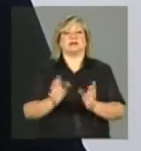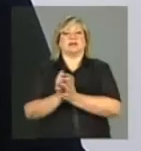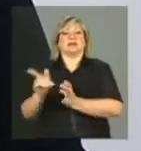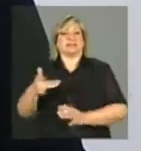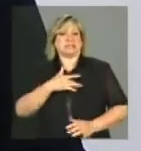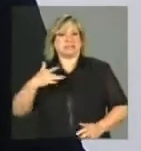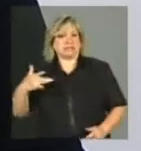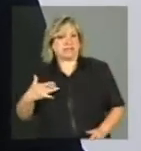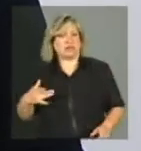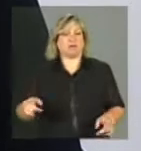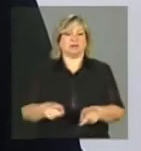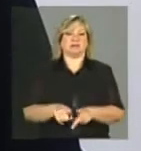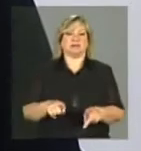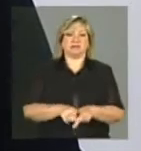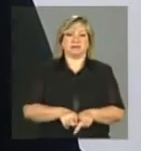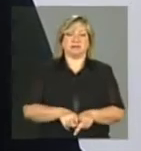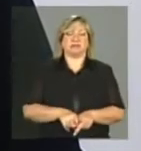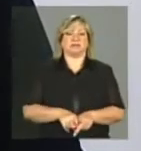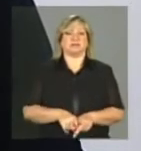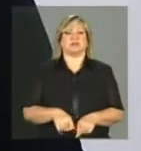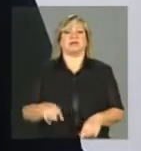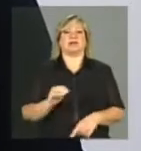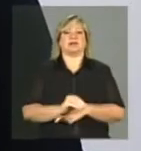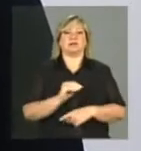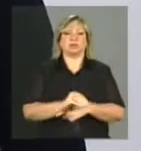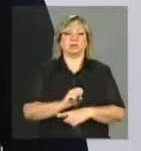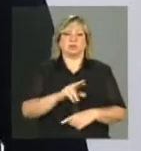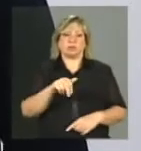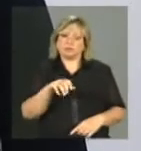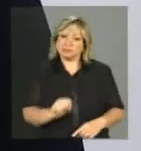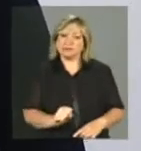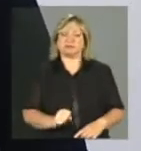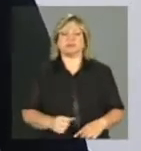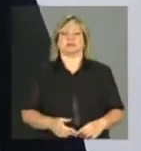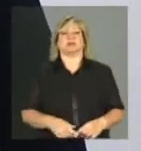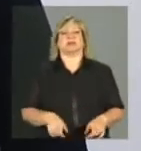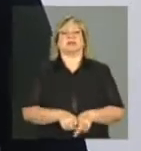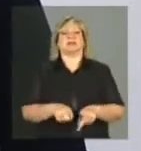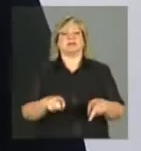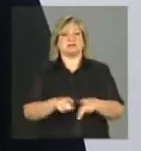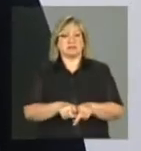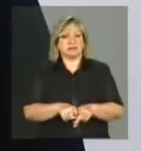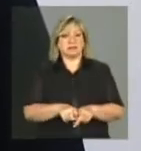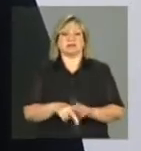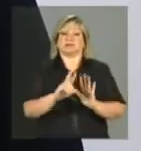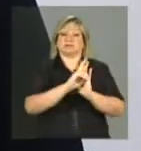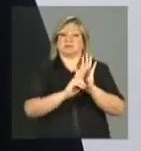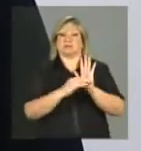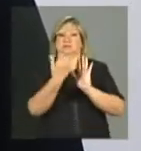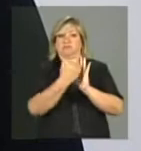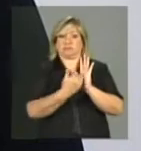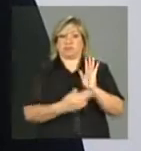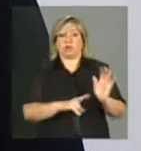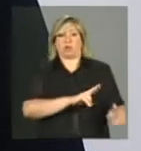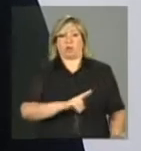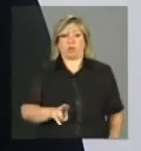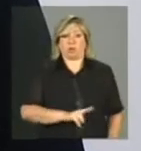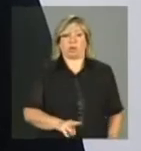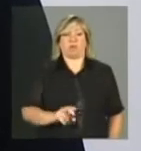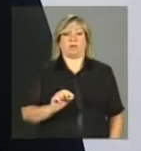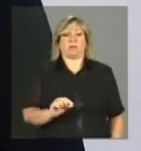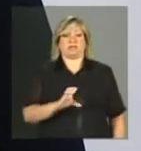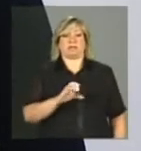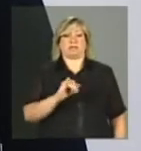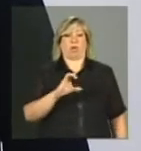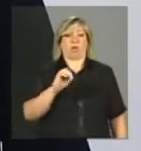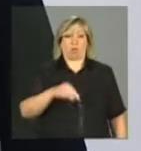as informações para a assistência social e o sistema de condicionalidades, chamado SICOM. É